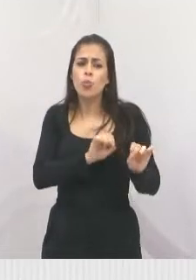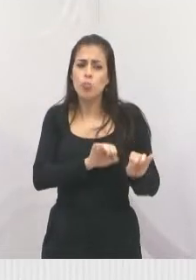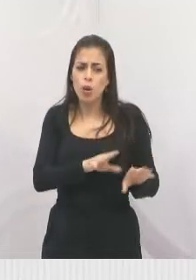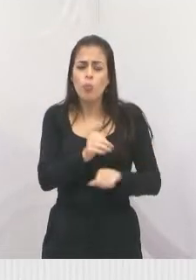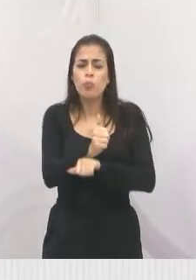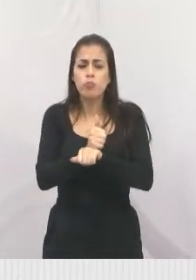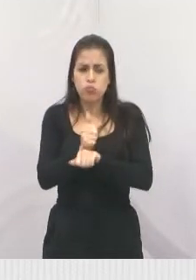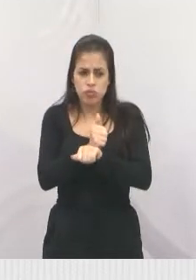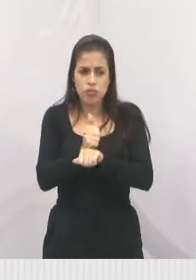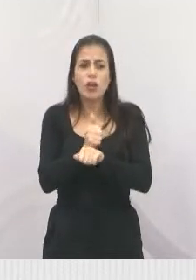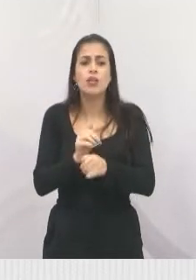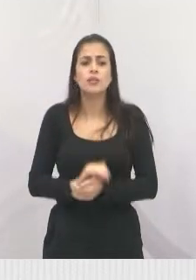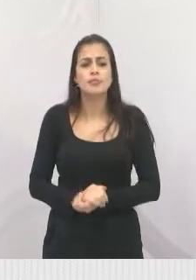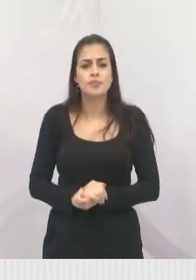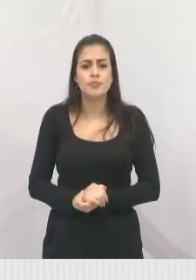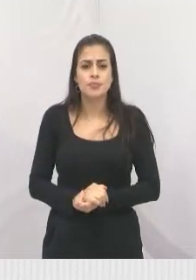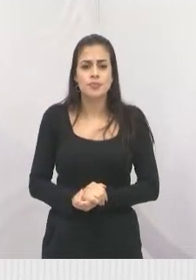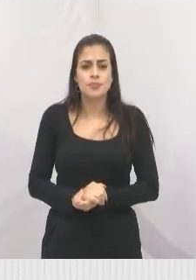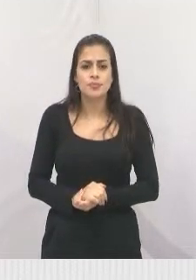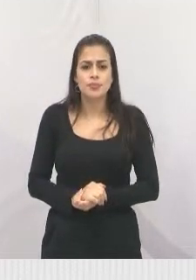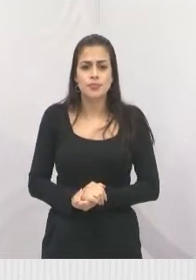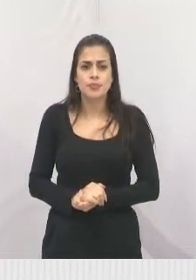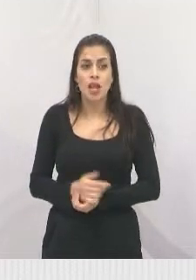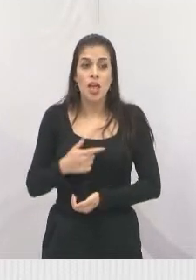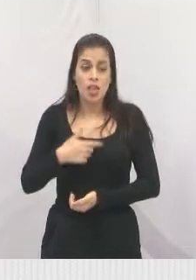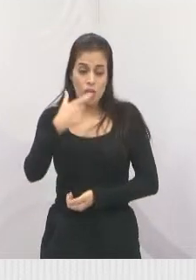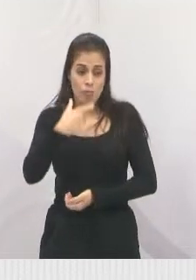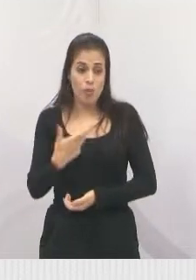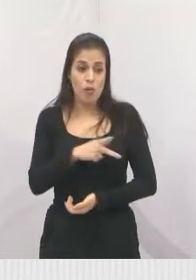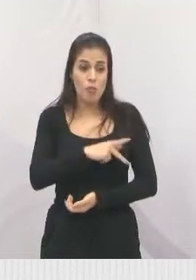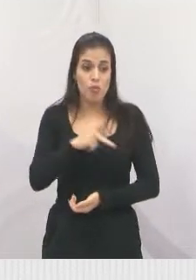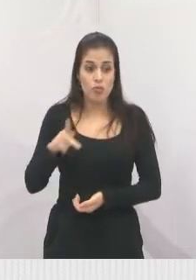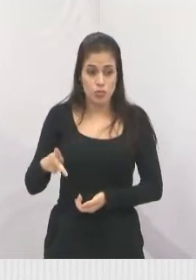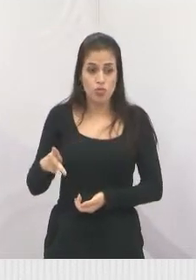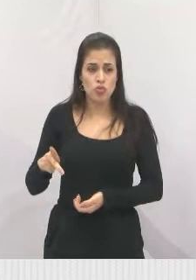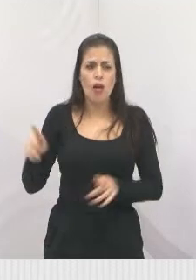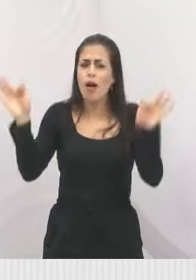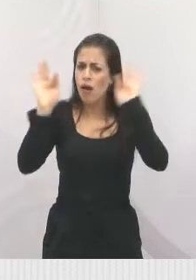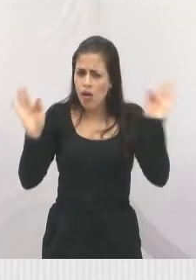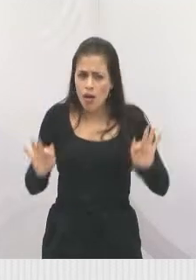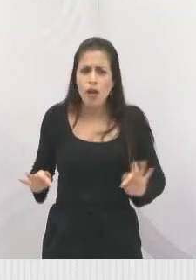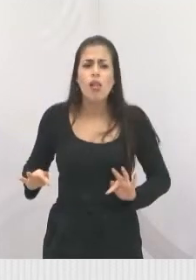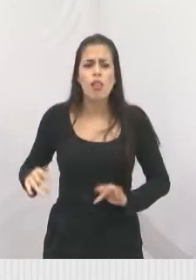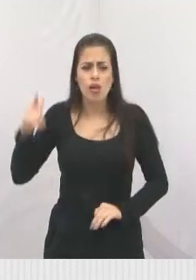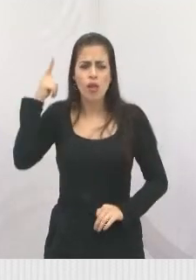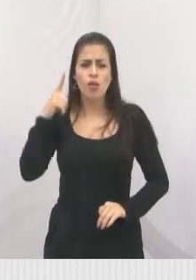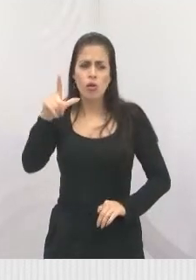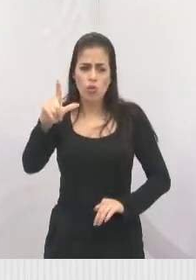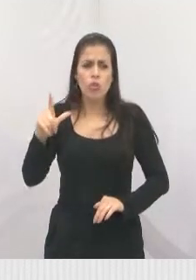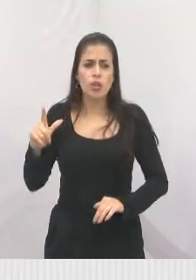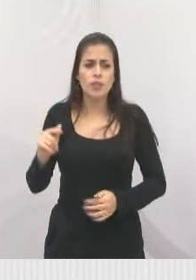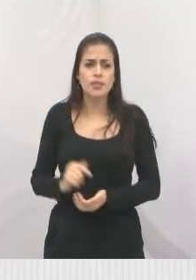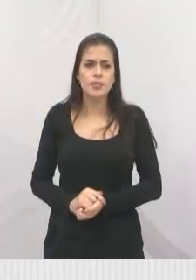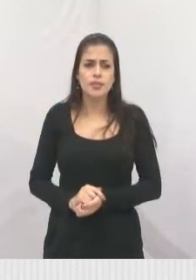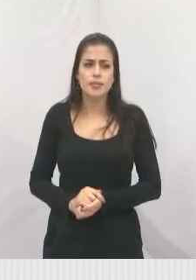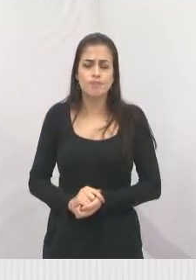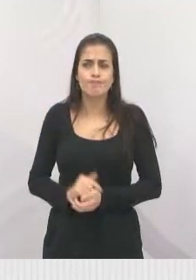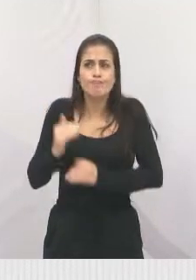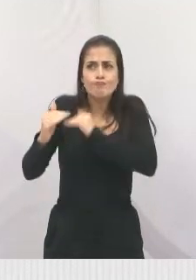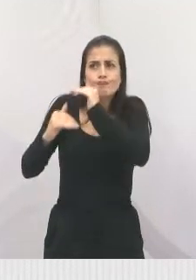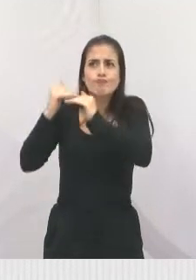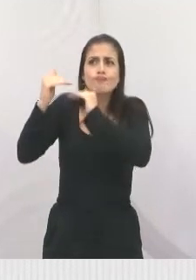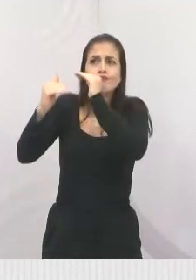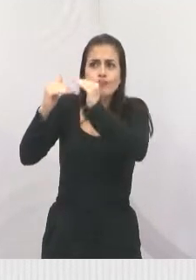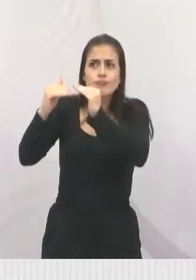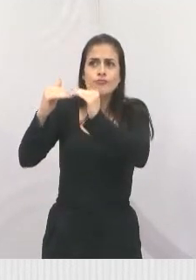profissionais do magistério. Então, eu, como professora, fico muito feliz pelas conquistas que a gente vem alcançando.